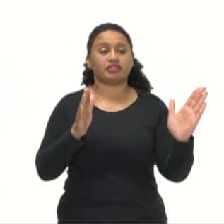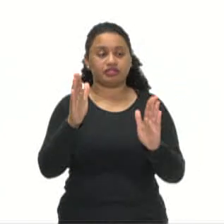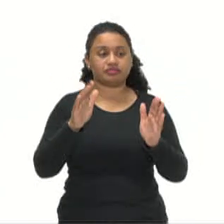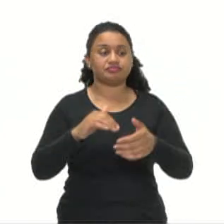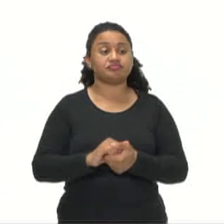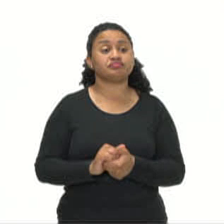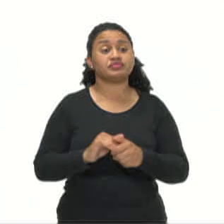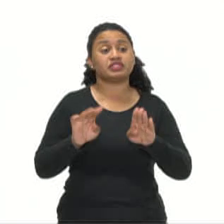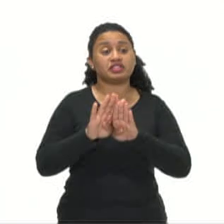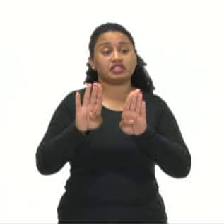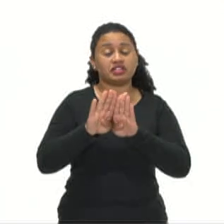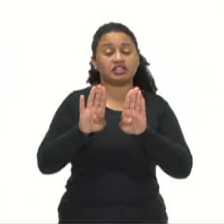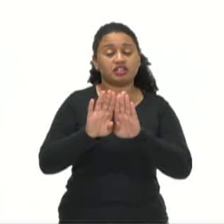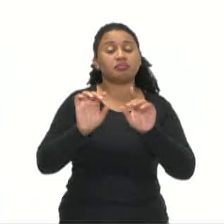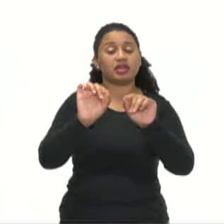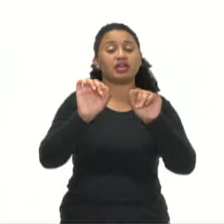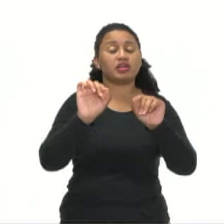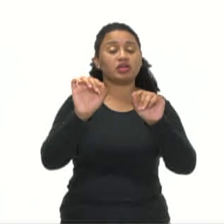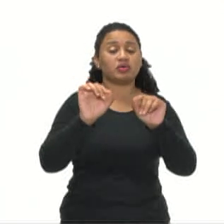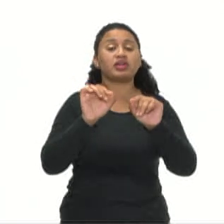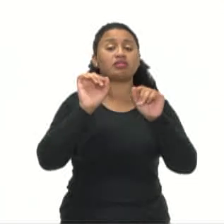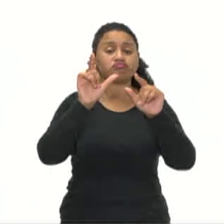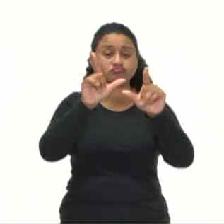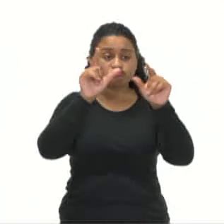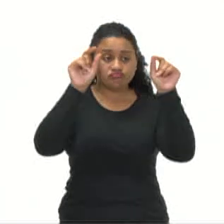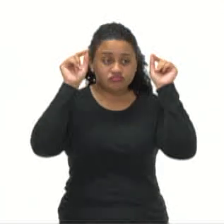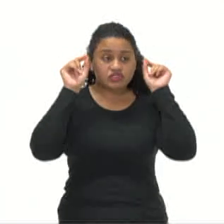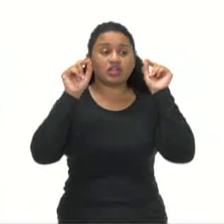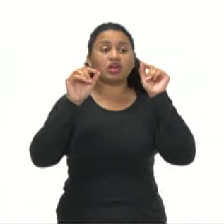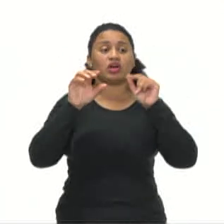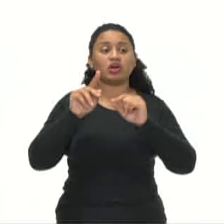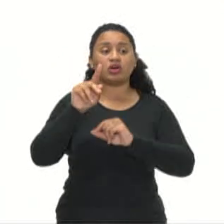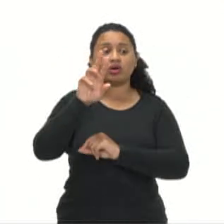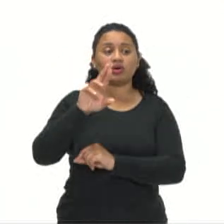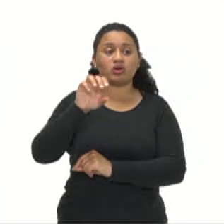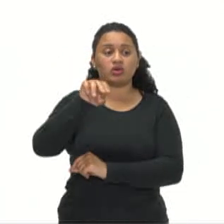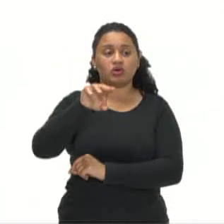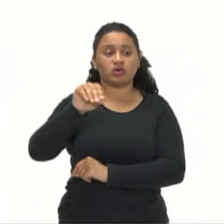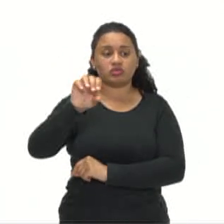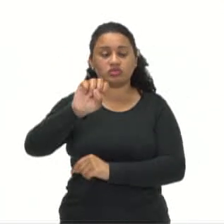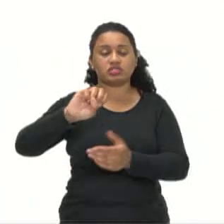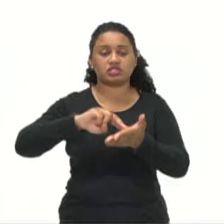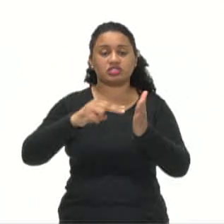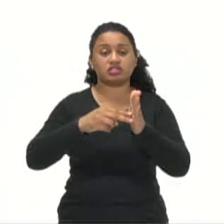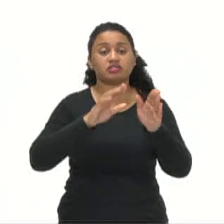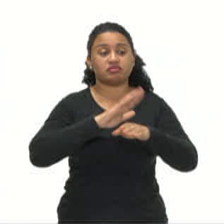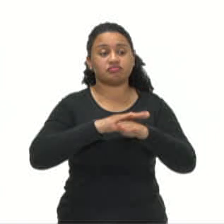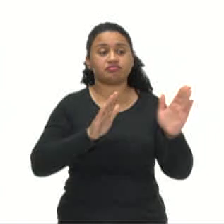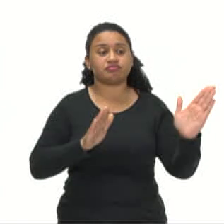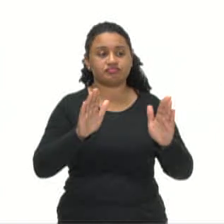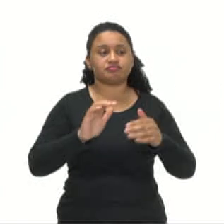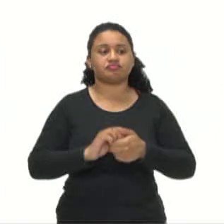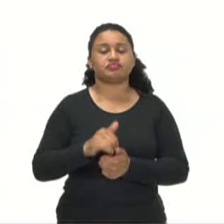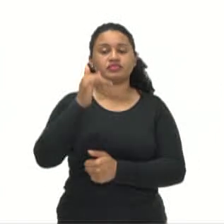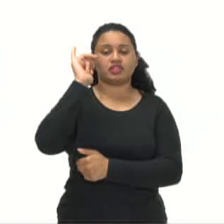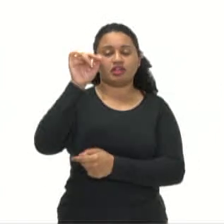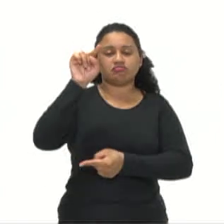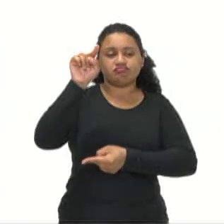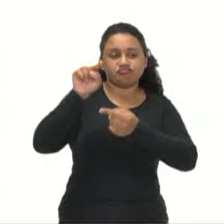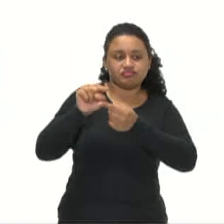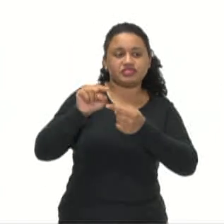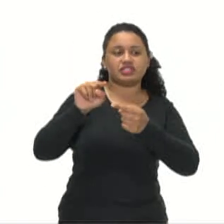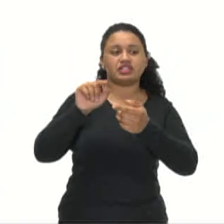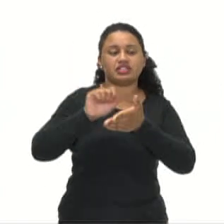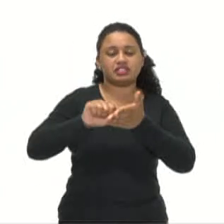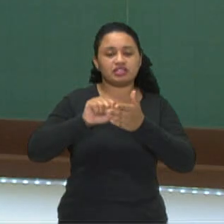cronos, que significa tempo. É uma narrativa curta, escrita em prosa,